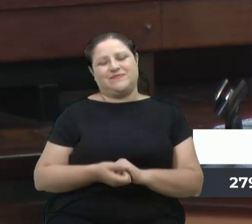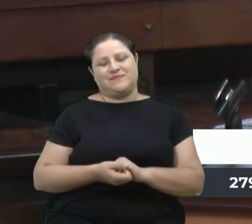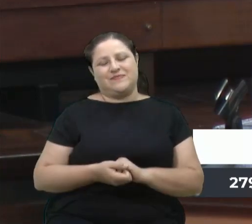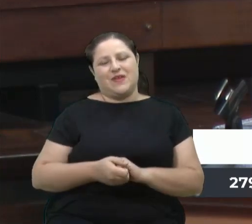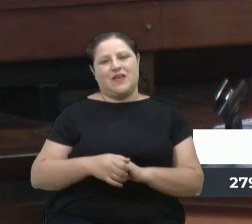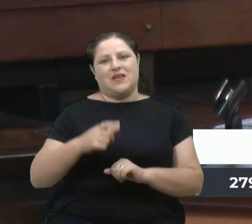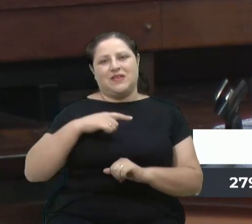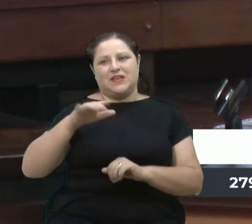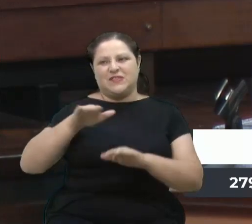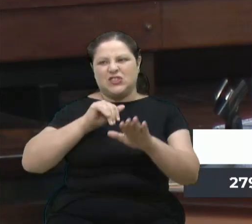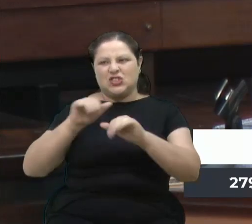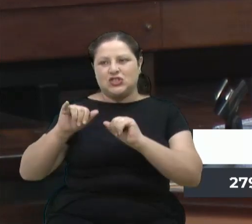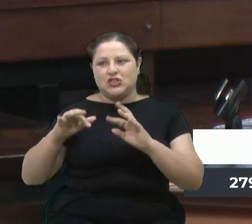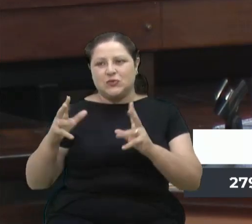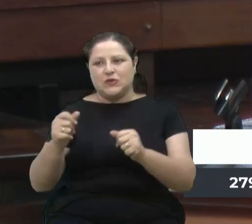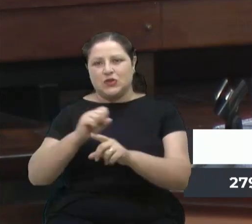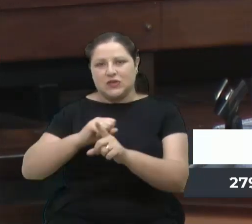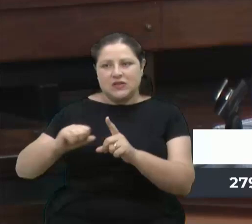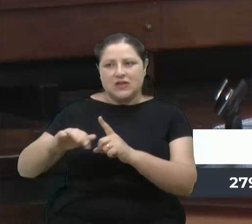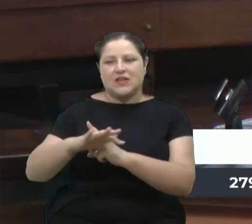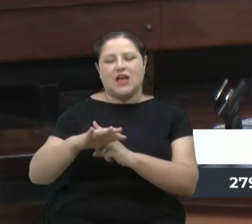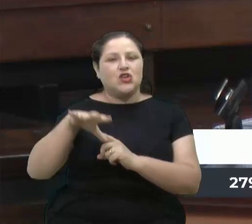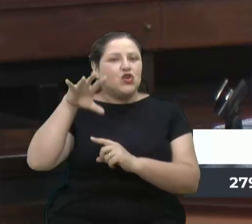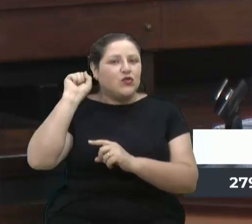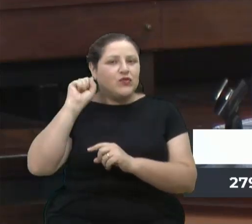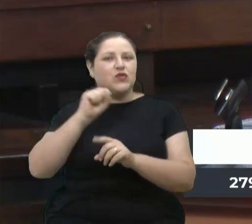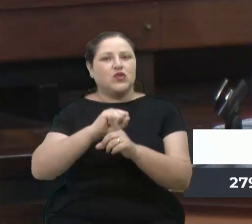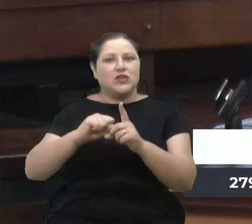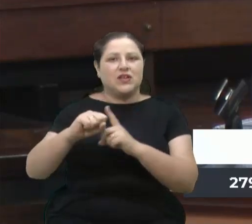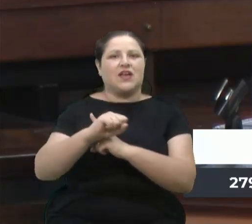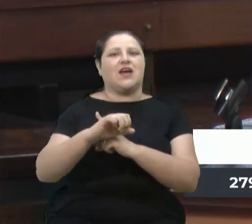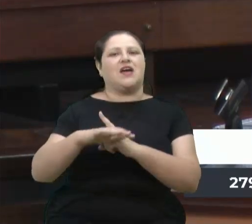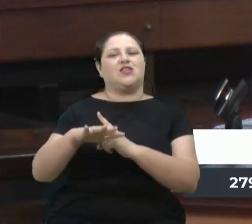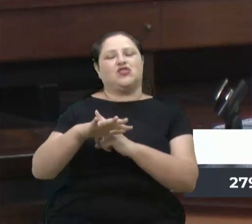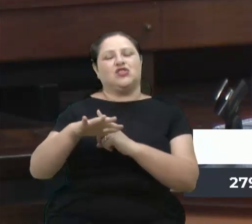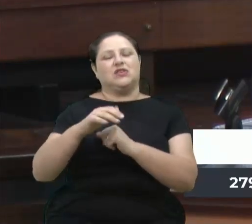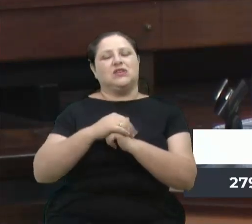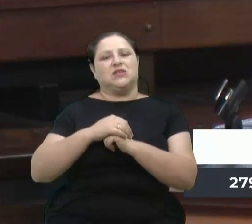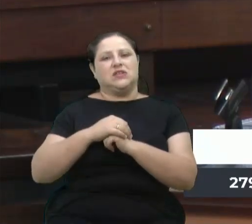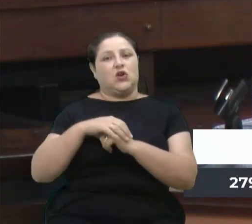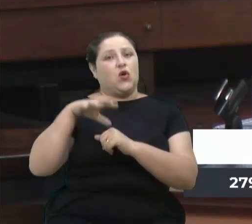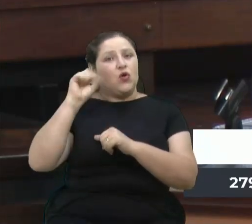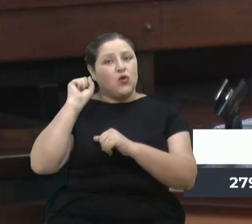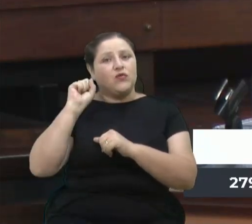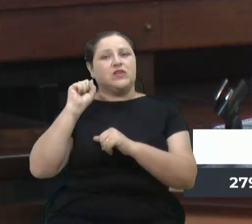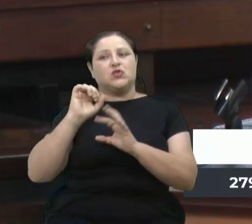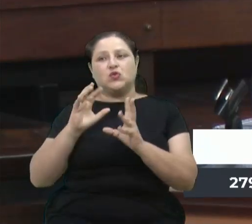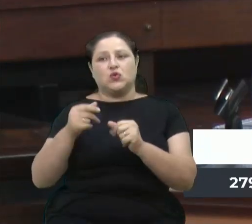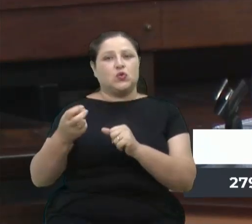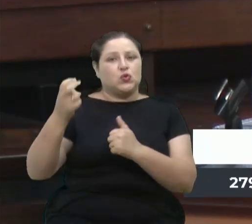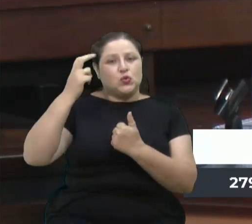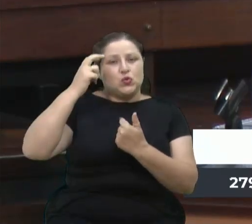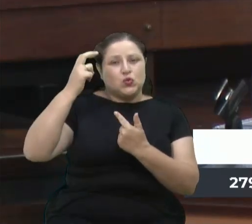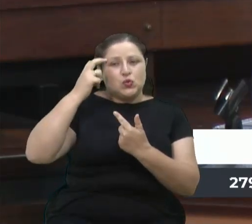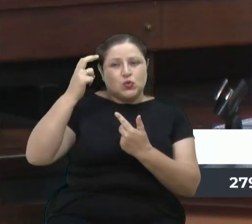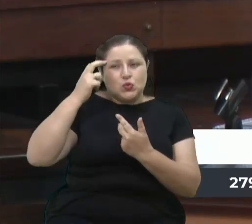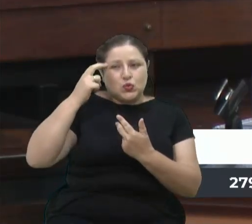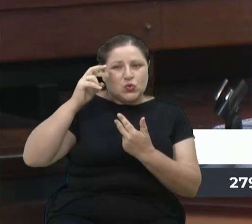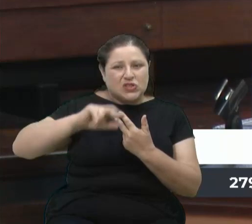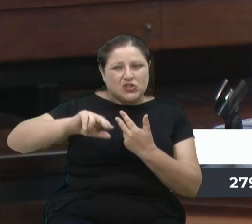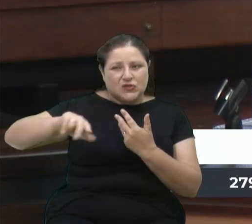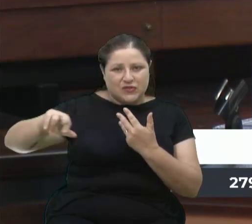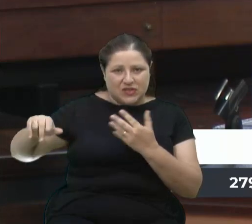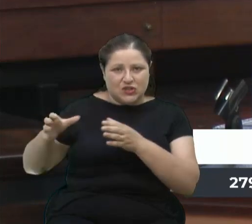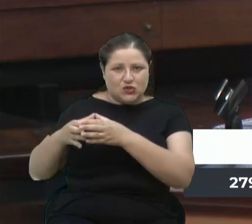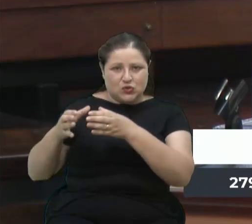Mobilizou toda a sociedade, ouvir a sociedade, ouvir as culturas, todo tipo de cultura que tem em Caxias do Sul.